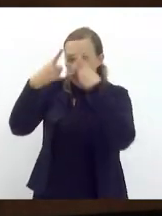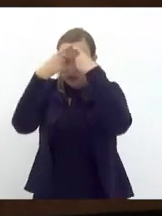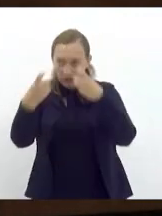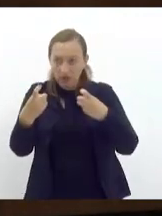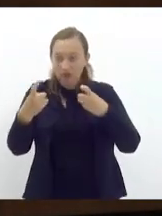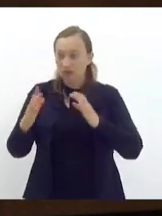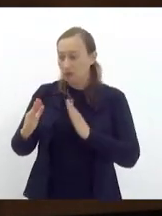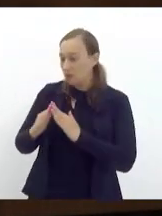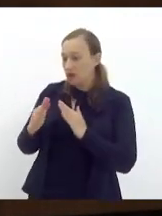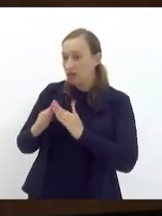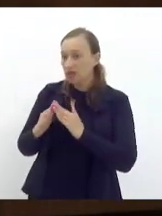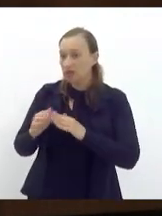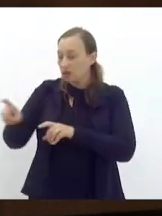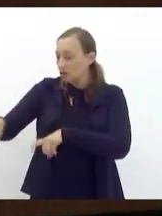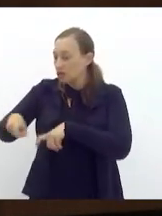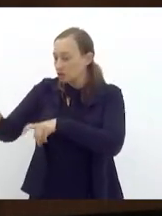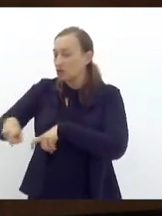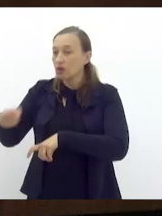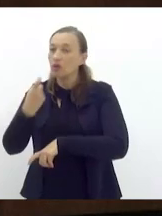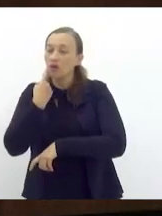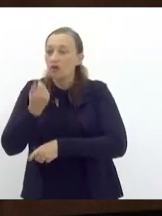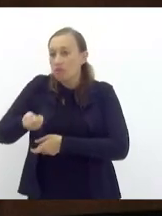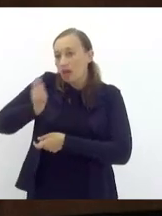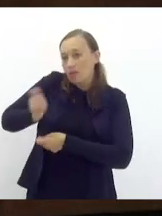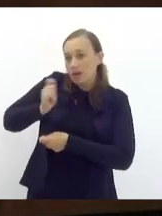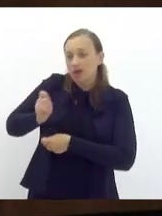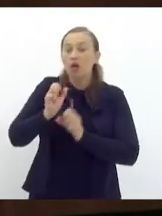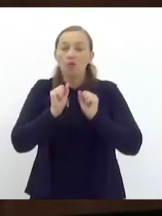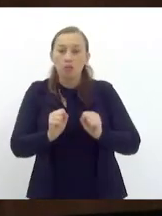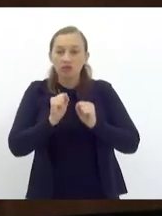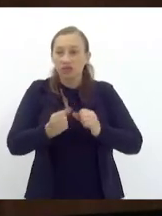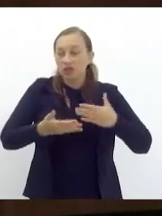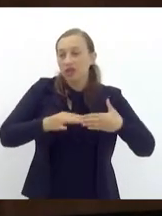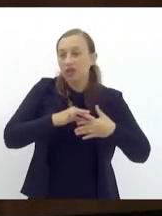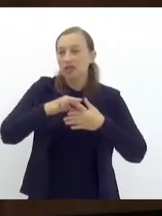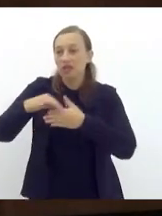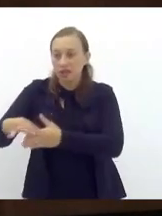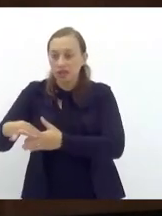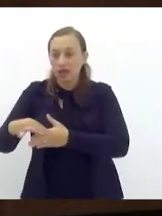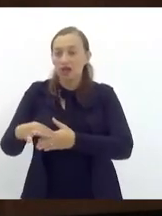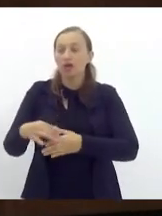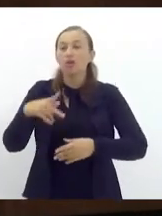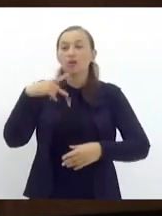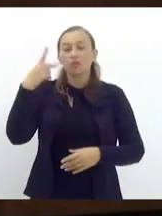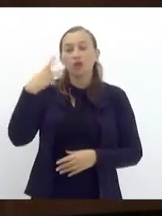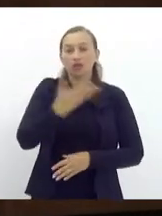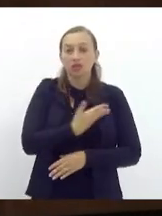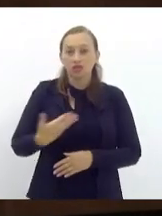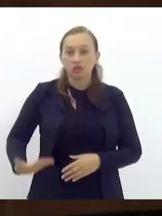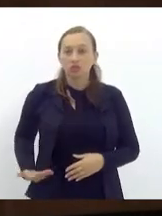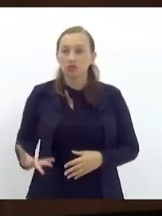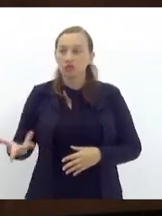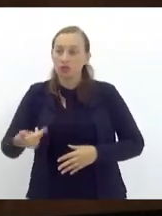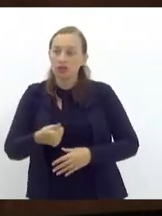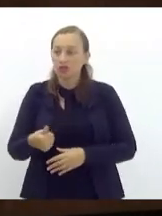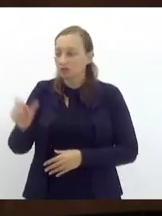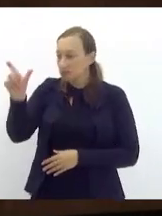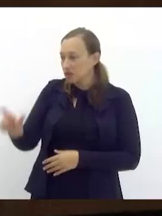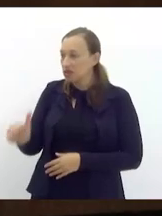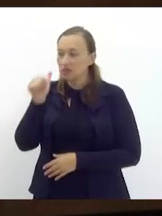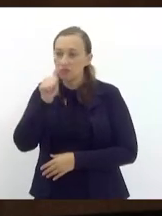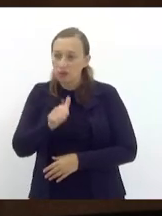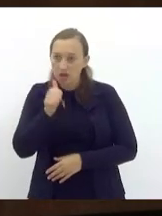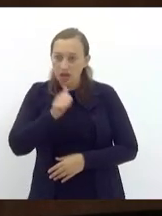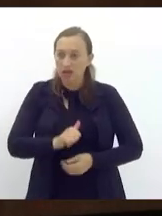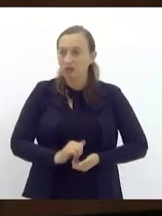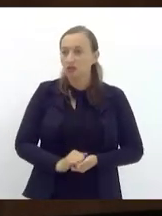habitação na agricultura na pesca a gente poder direcionar políticas públicas efetivas para essas mulheres as